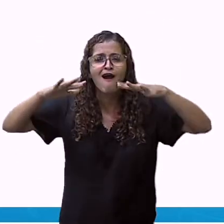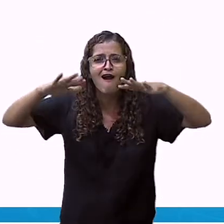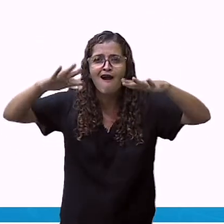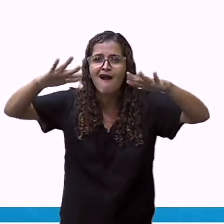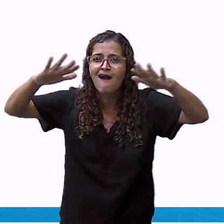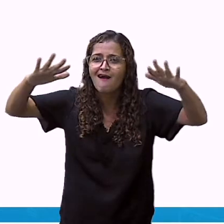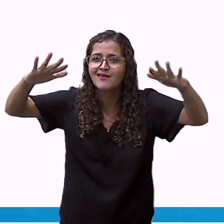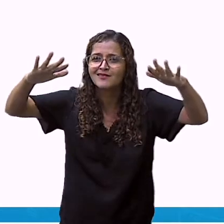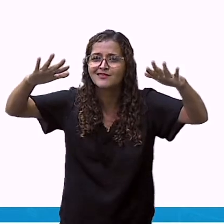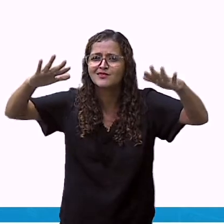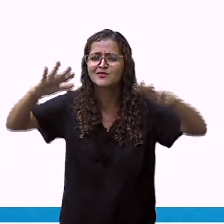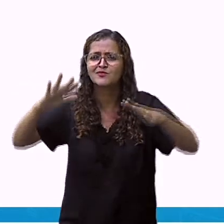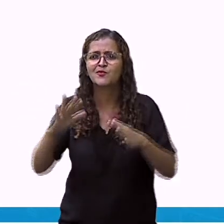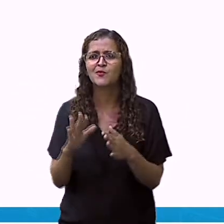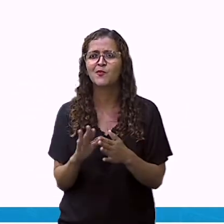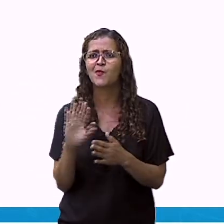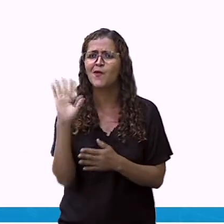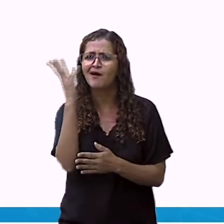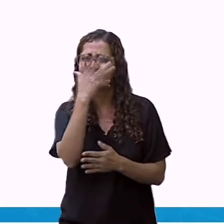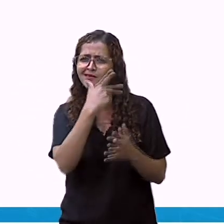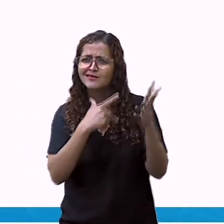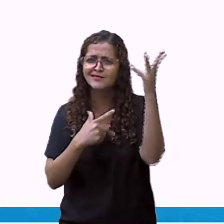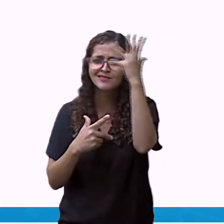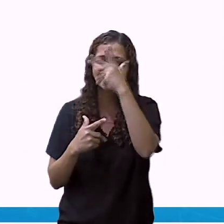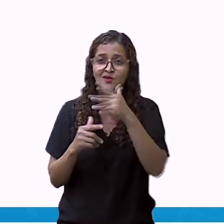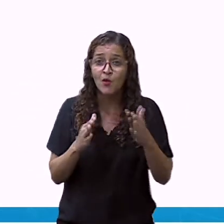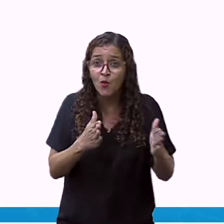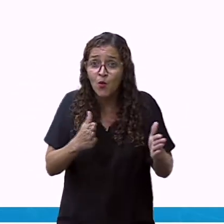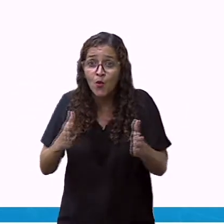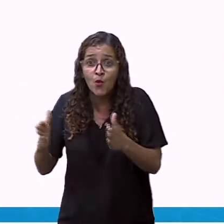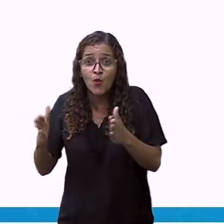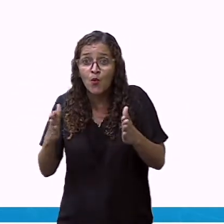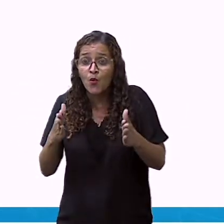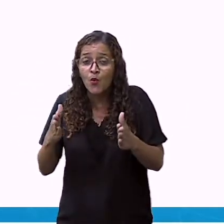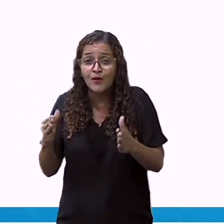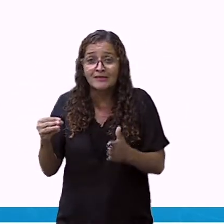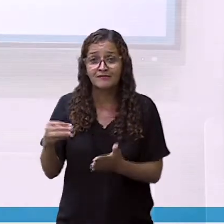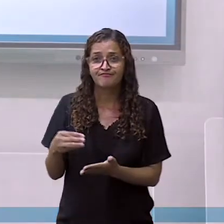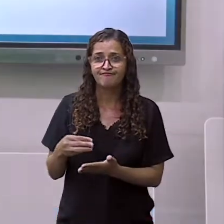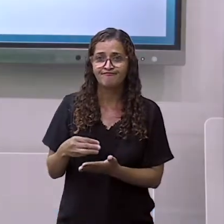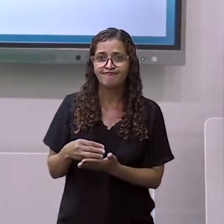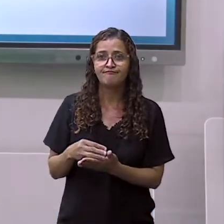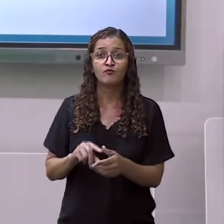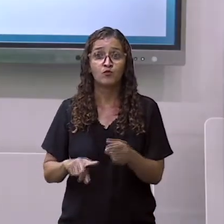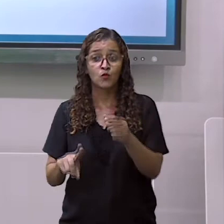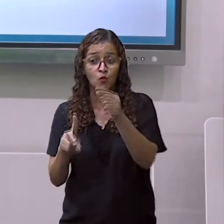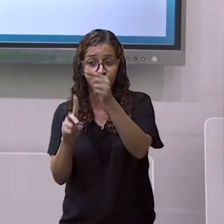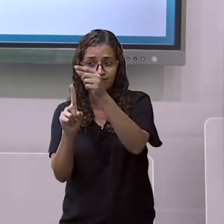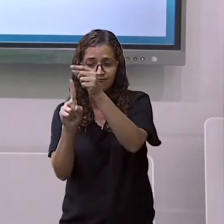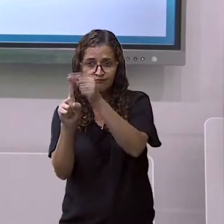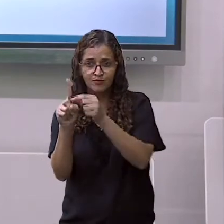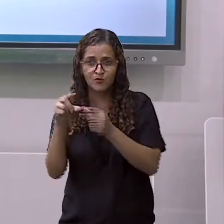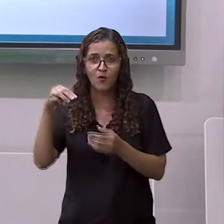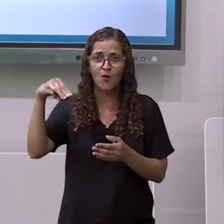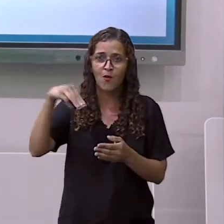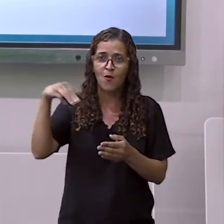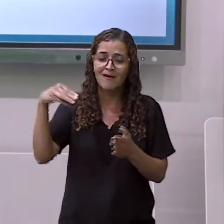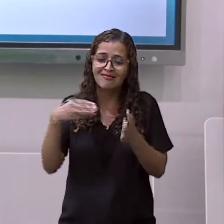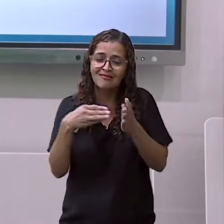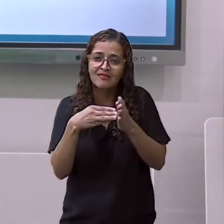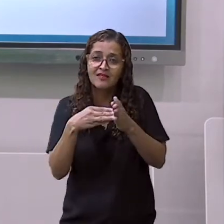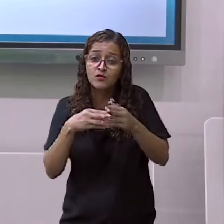junho. Então, o outono, o que acontece? Que está renovando a